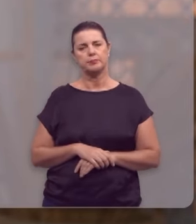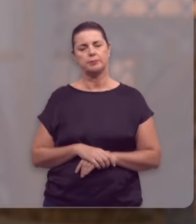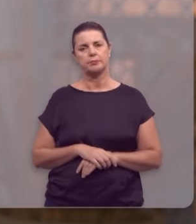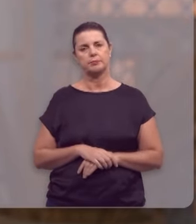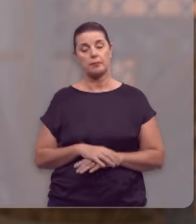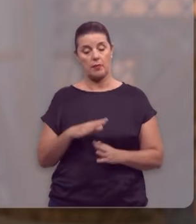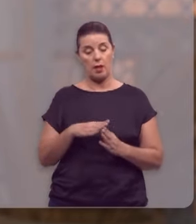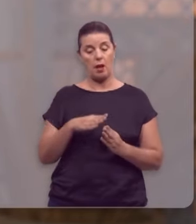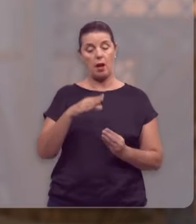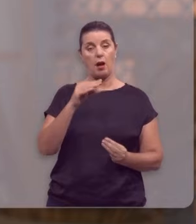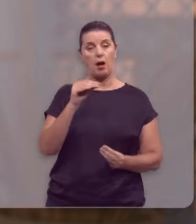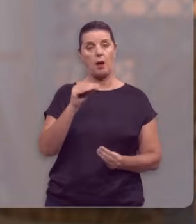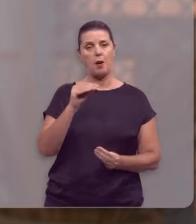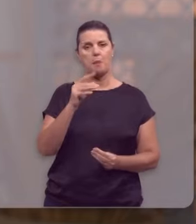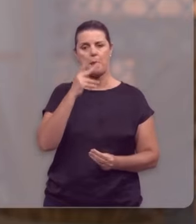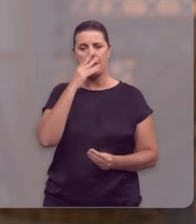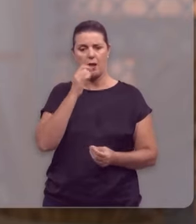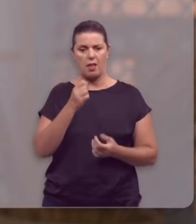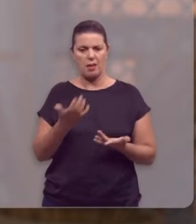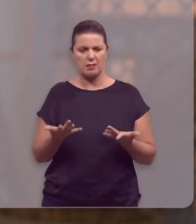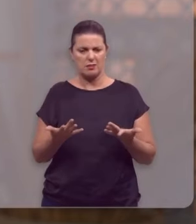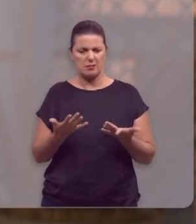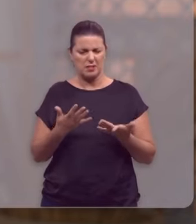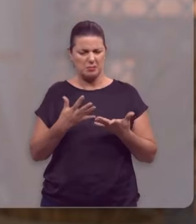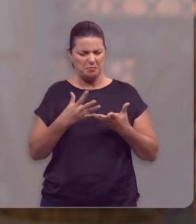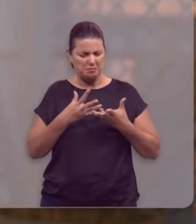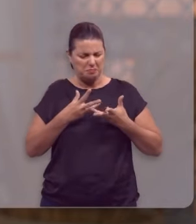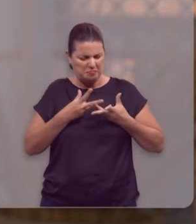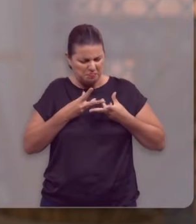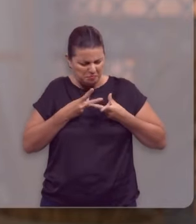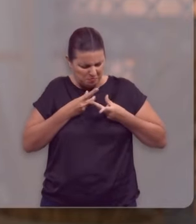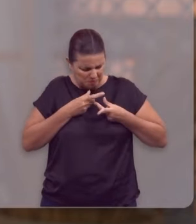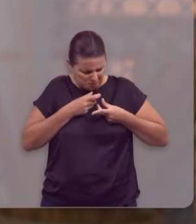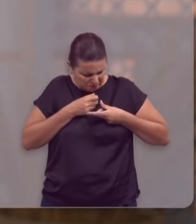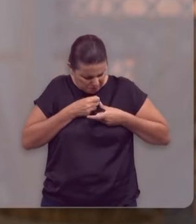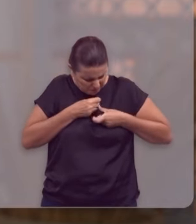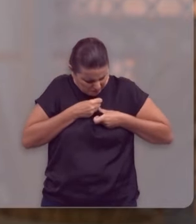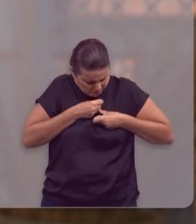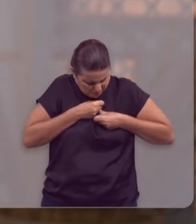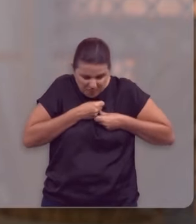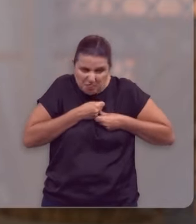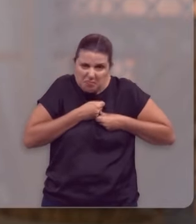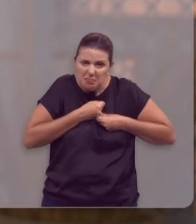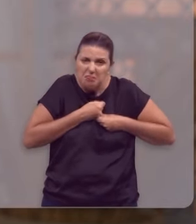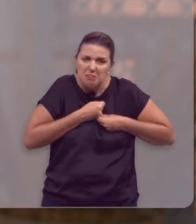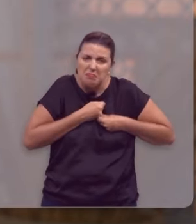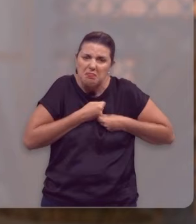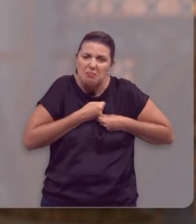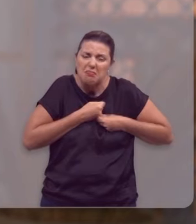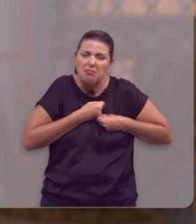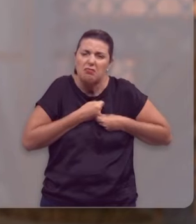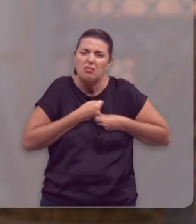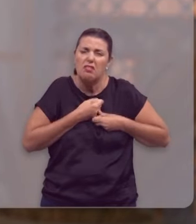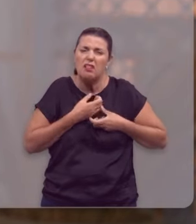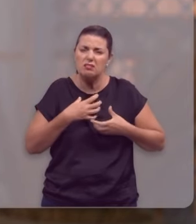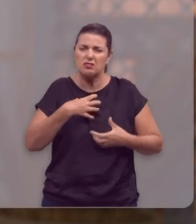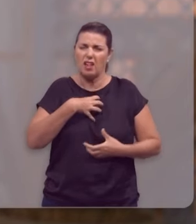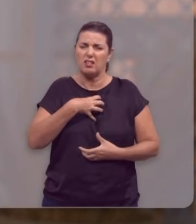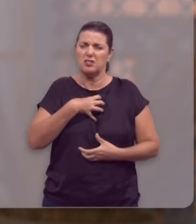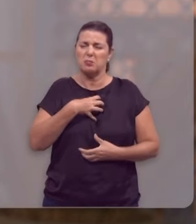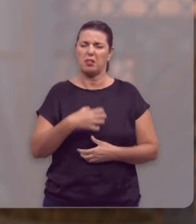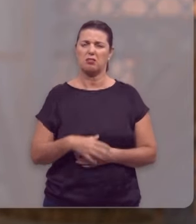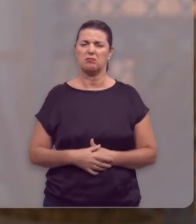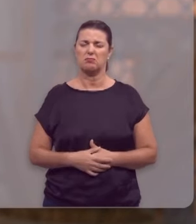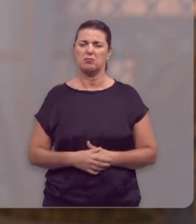A alma é fermentada pelo levedo, da amargura, do ressentimento.